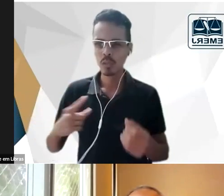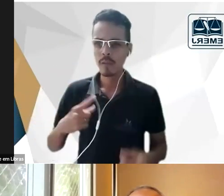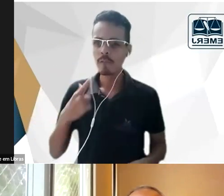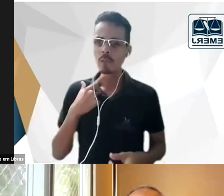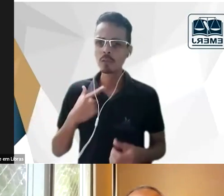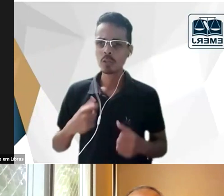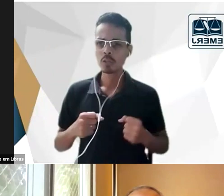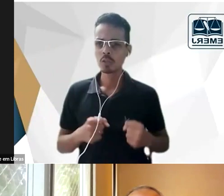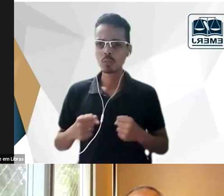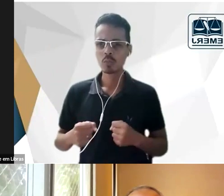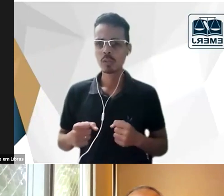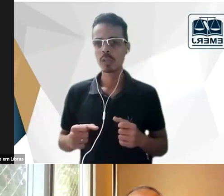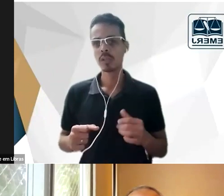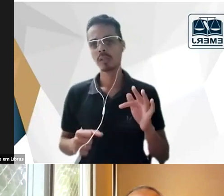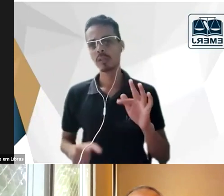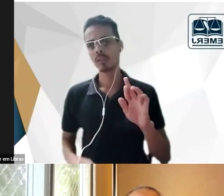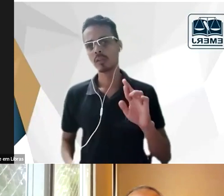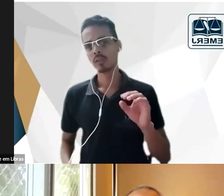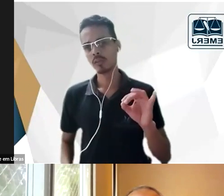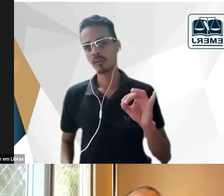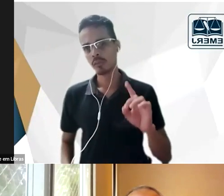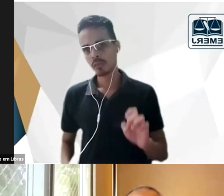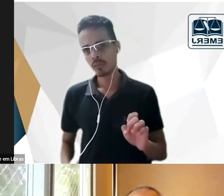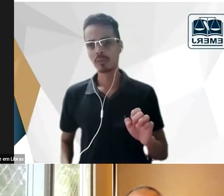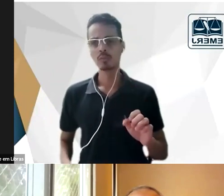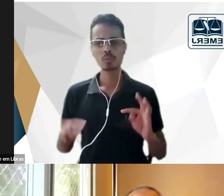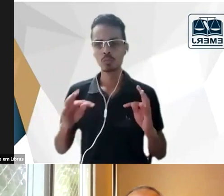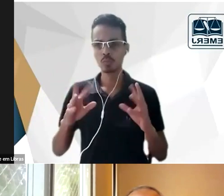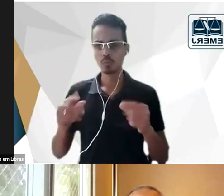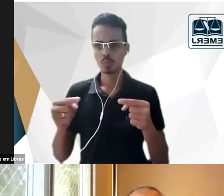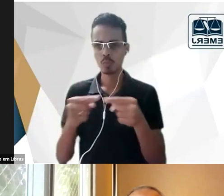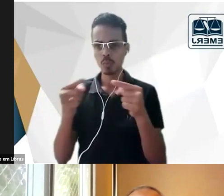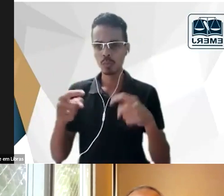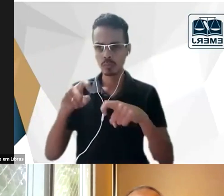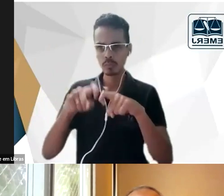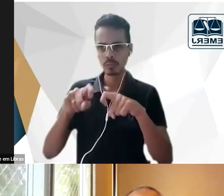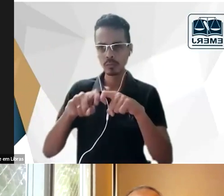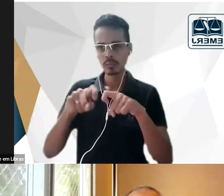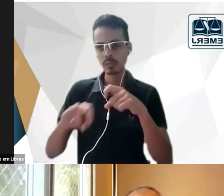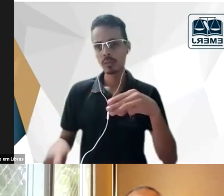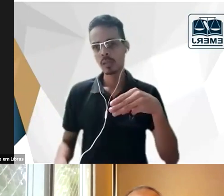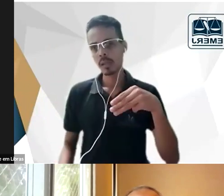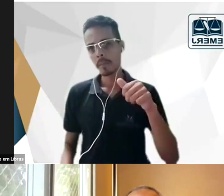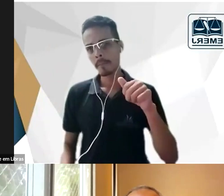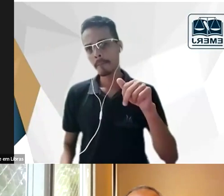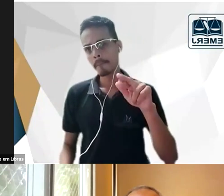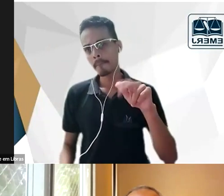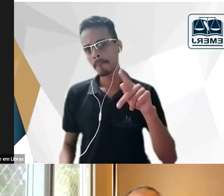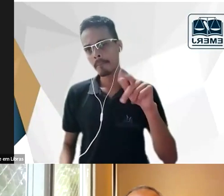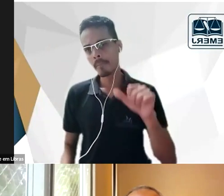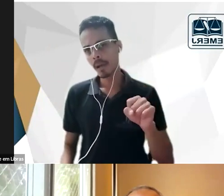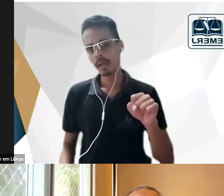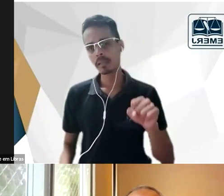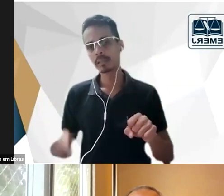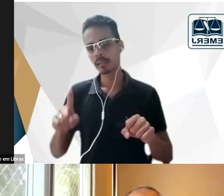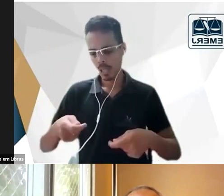Freud vai dizer que tem alguma coisa relacionada ao sexo e Marx vai dizer que a economia é o